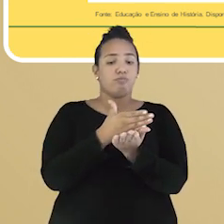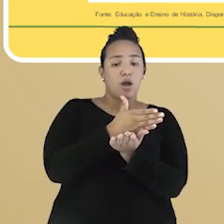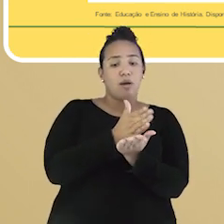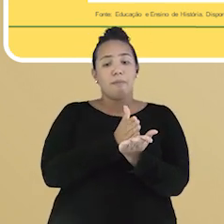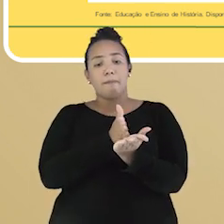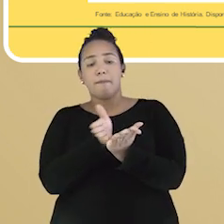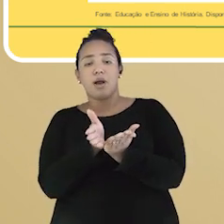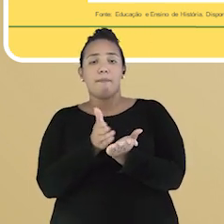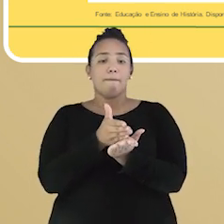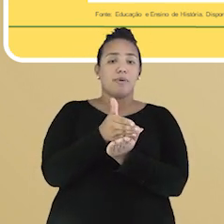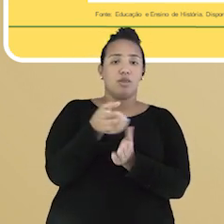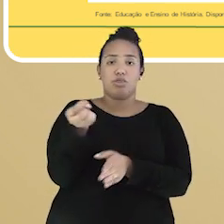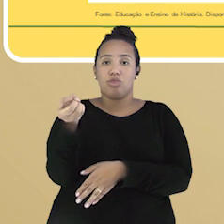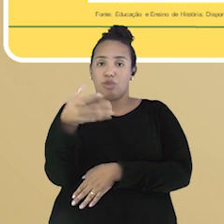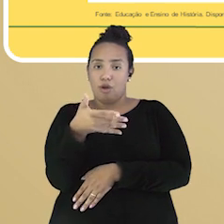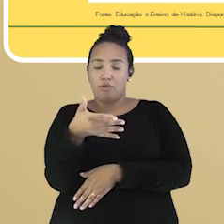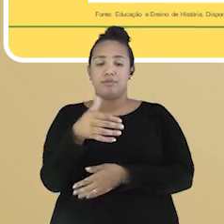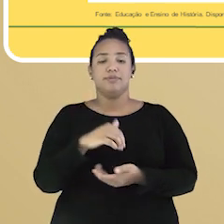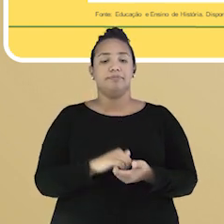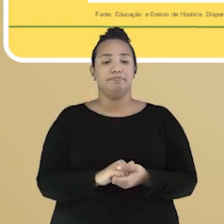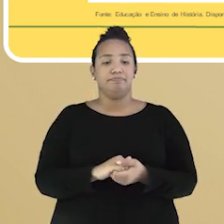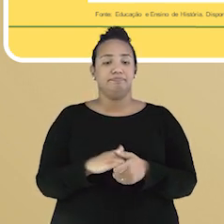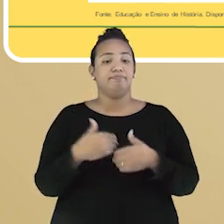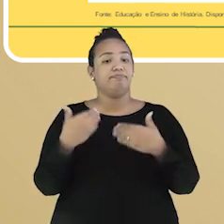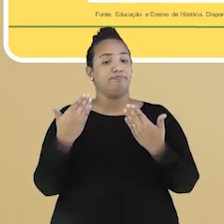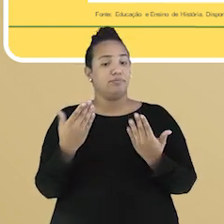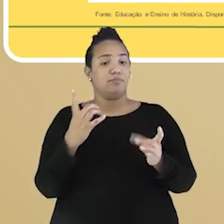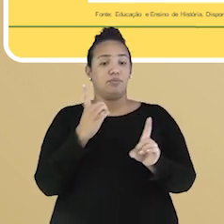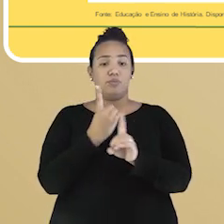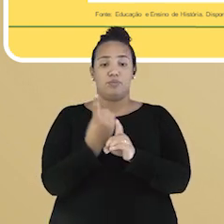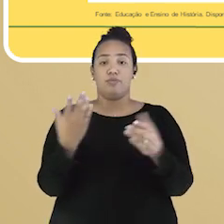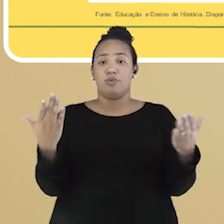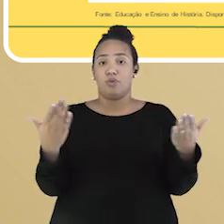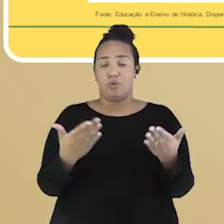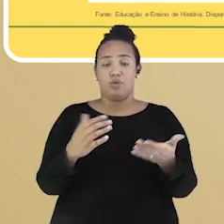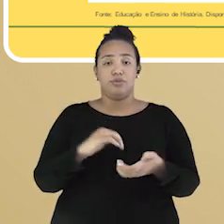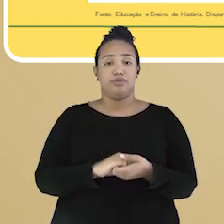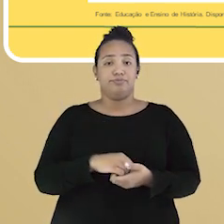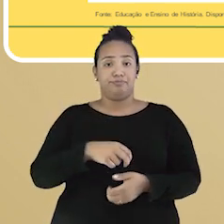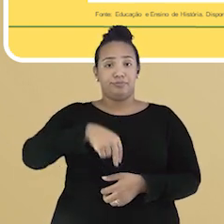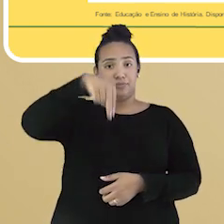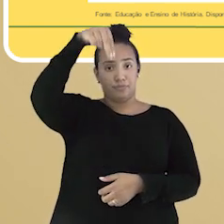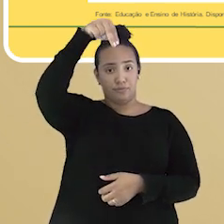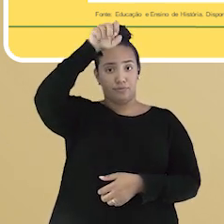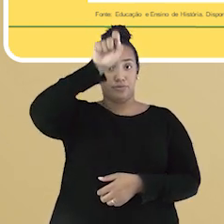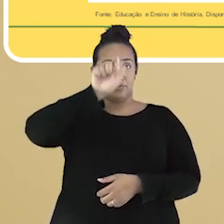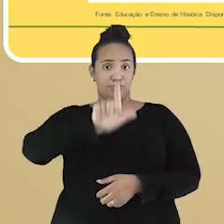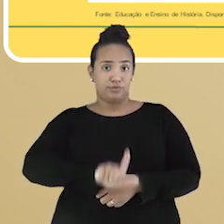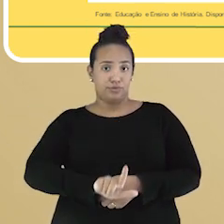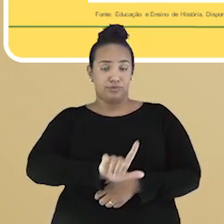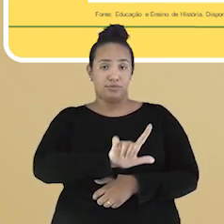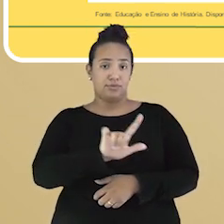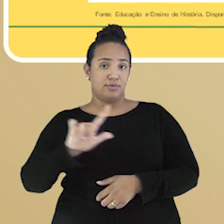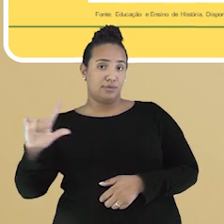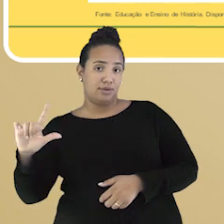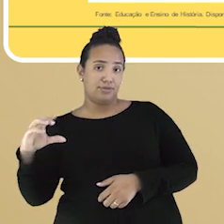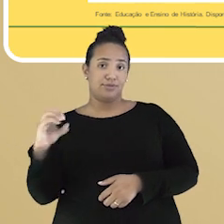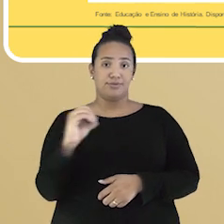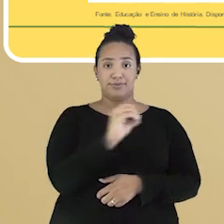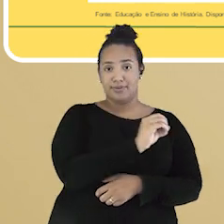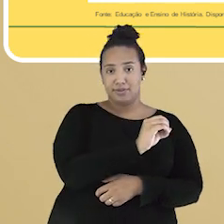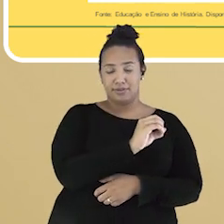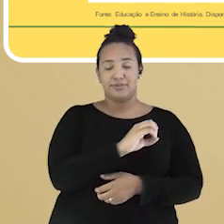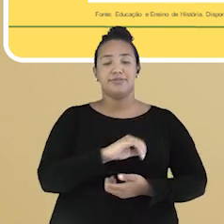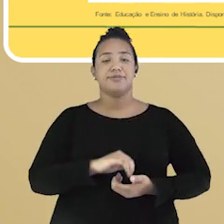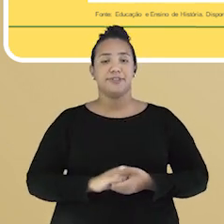sendo estabelecidas e nomeadas. Chegamos ao que temos hoje, então. Norte, sul, leste